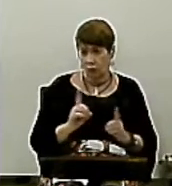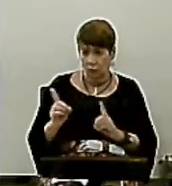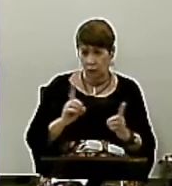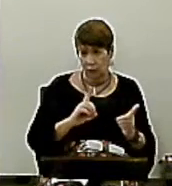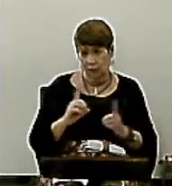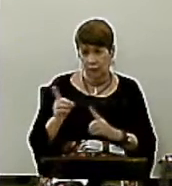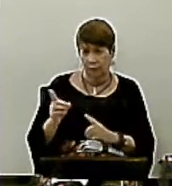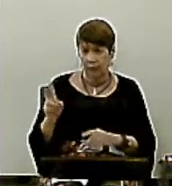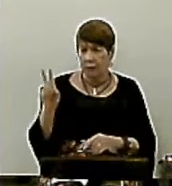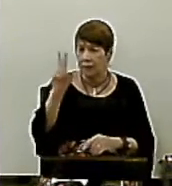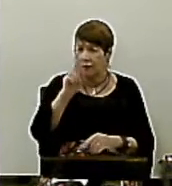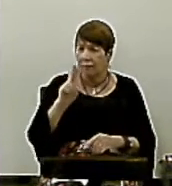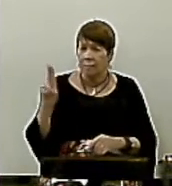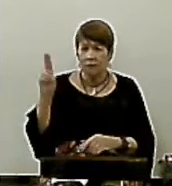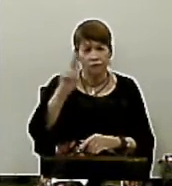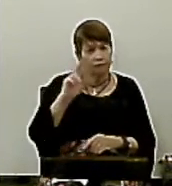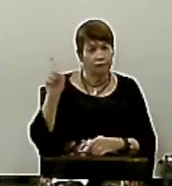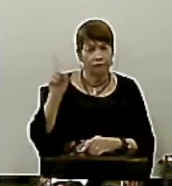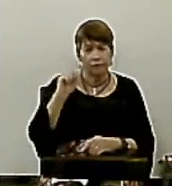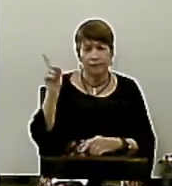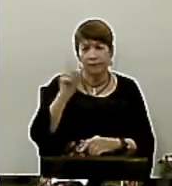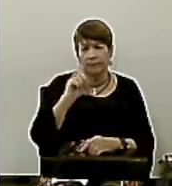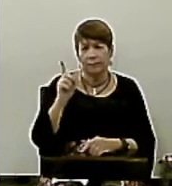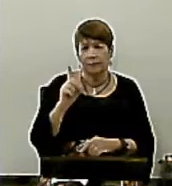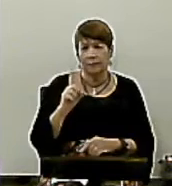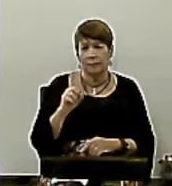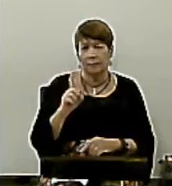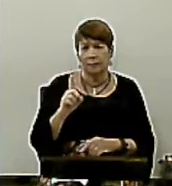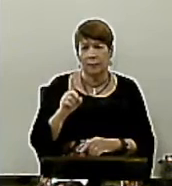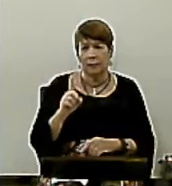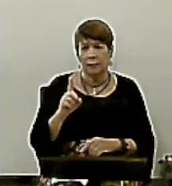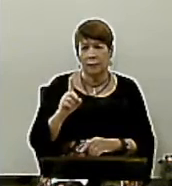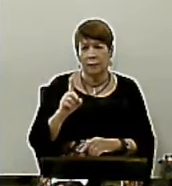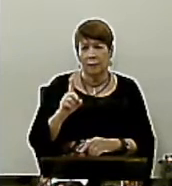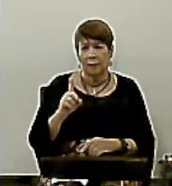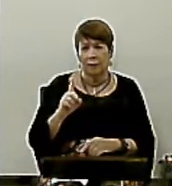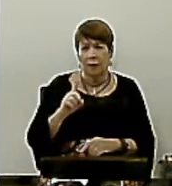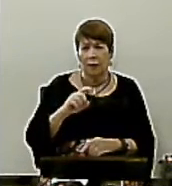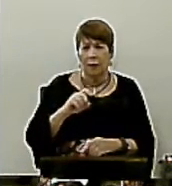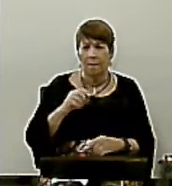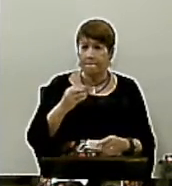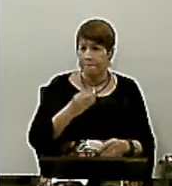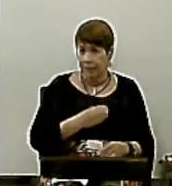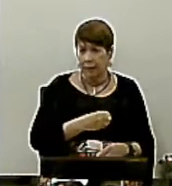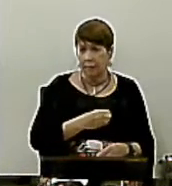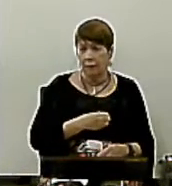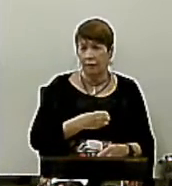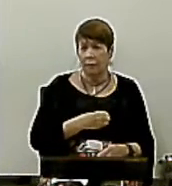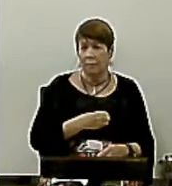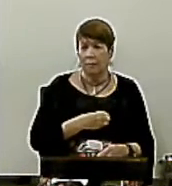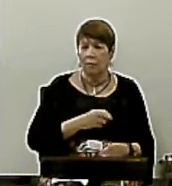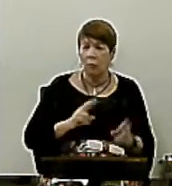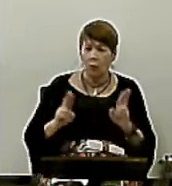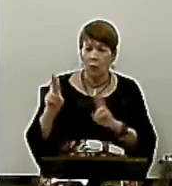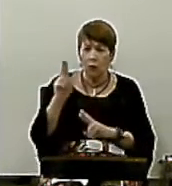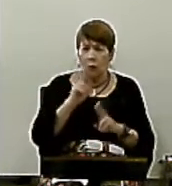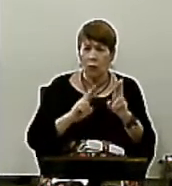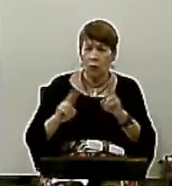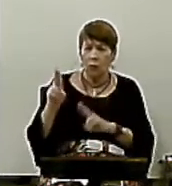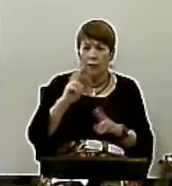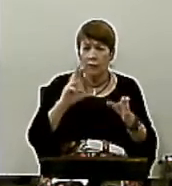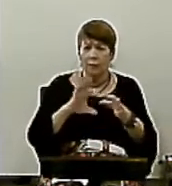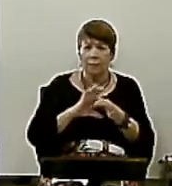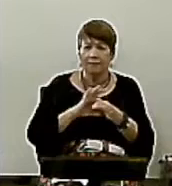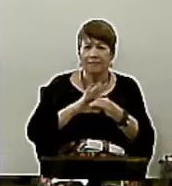Não usem da liberdade para dar ocasião à carne Não usem da liberdade para